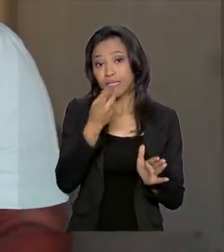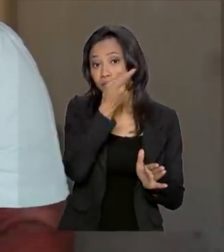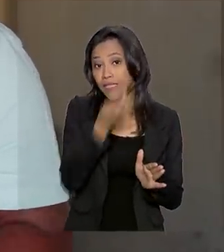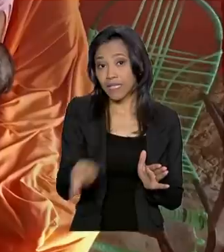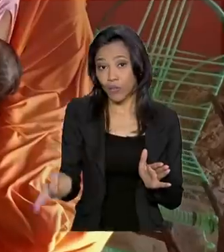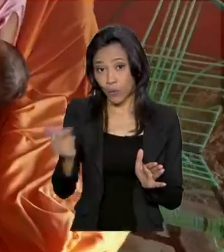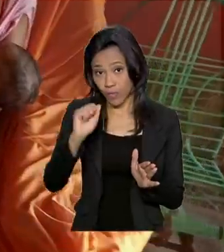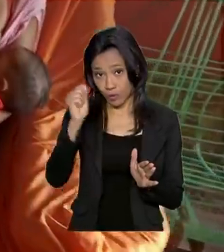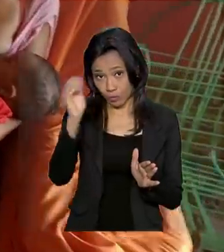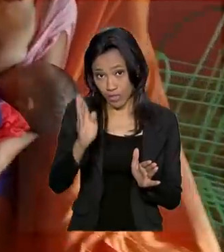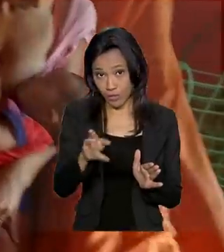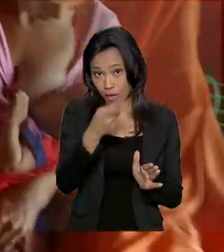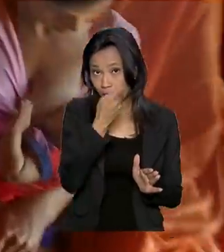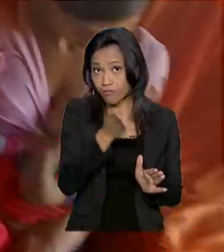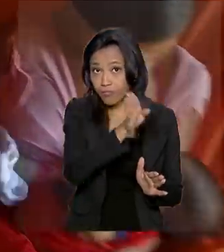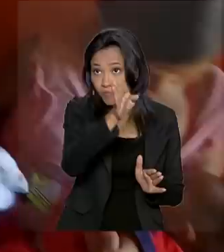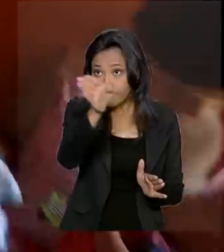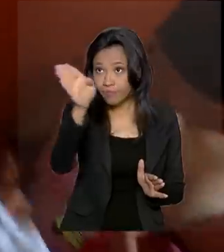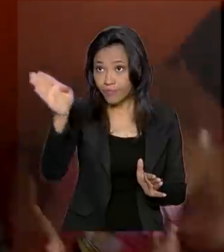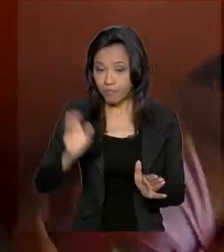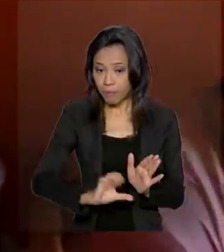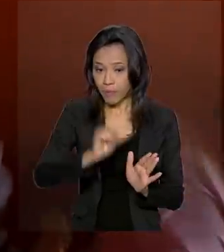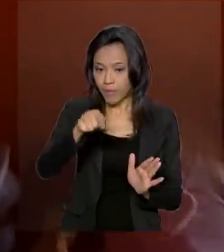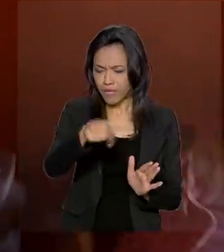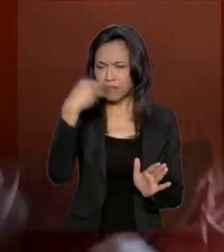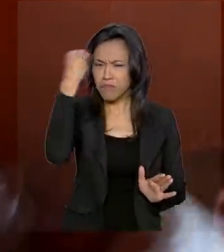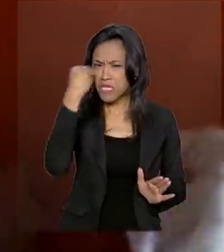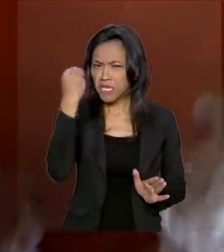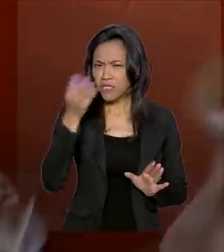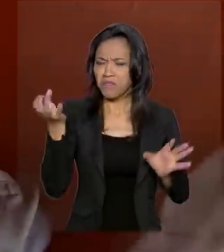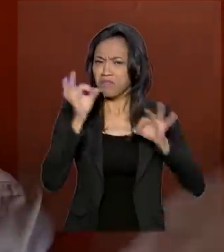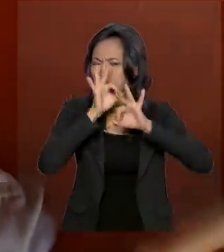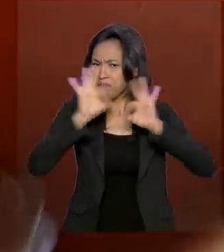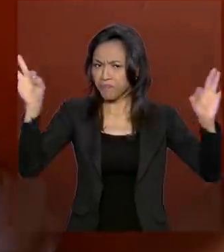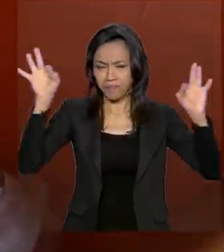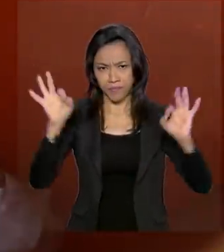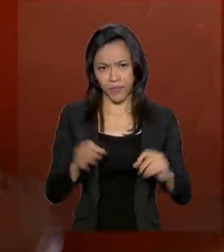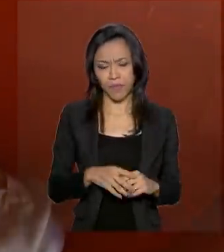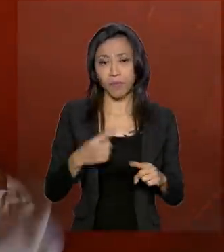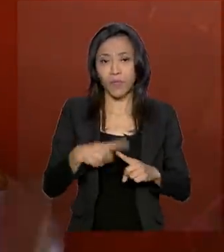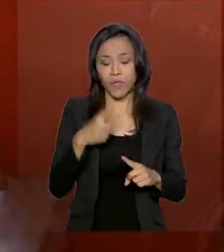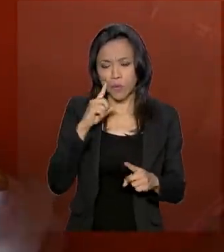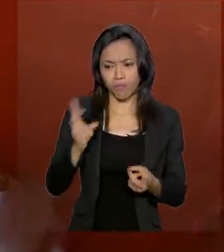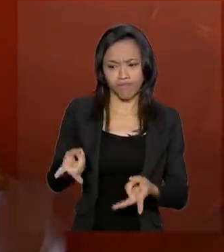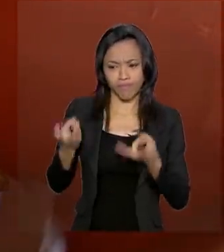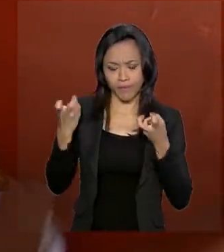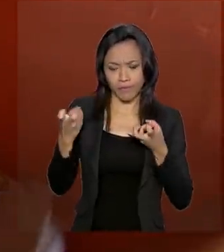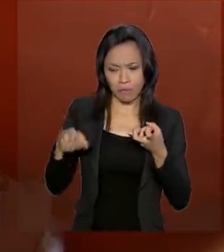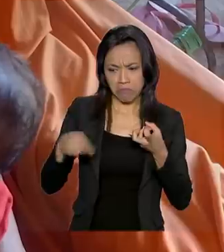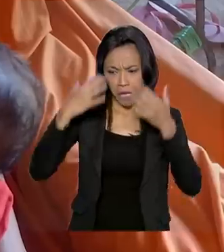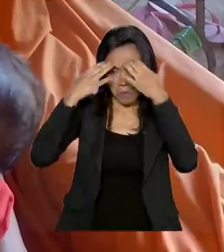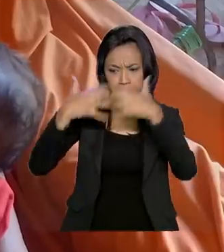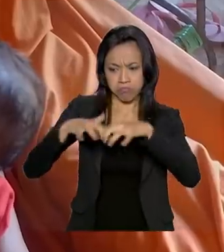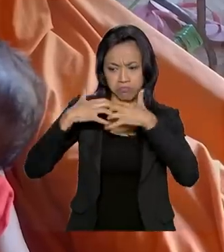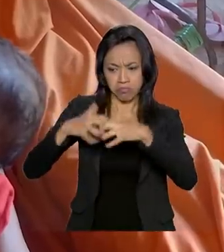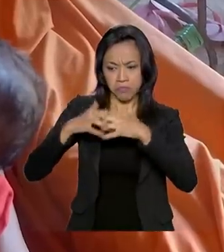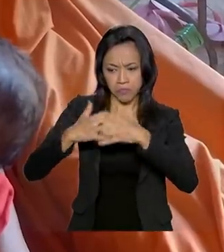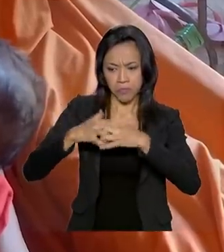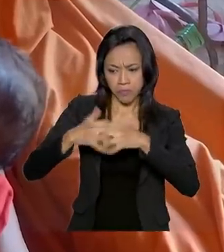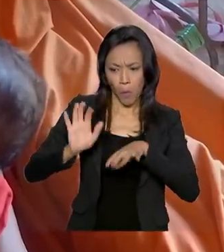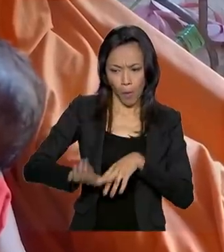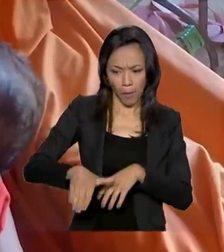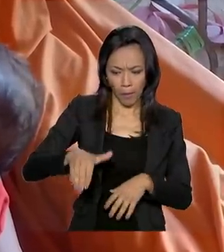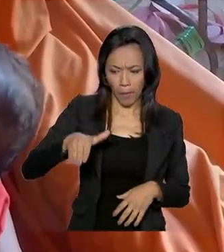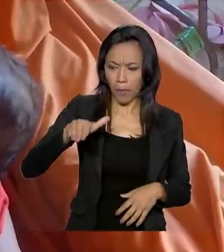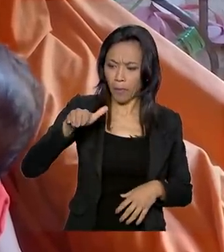país. Está sendo uma experiência ótima, porque eu estou vendo, assim, o desenvolvimento das crianças, devido ao começo do